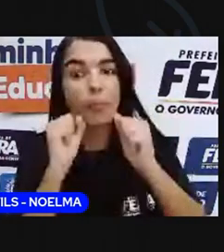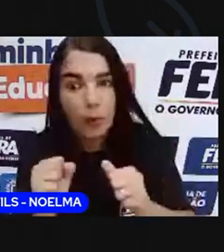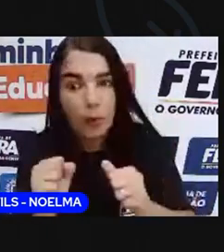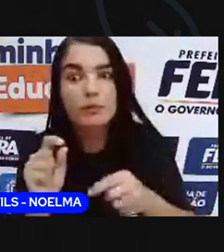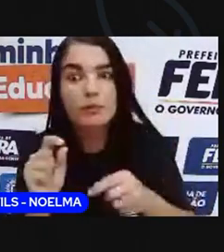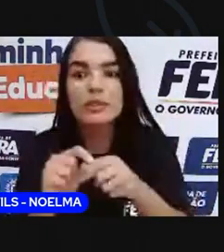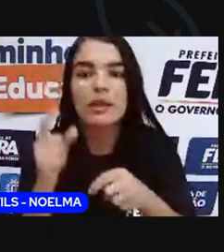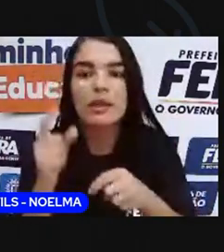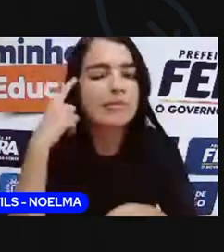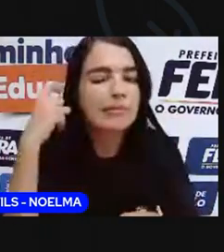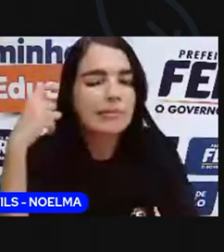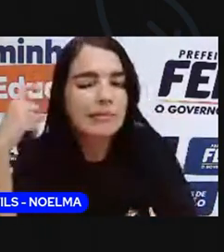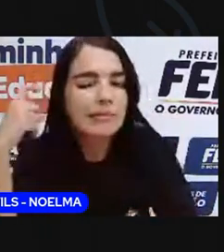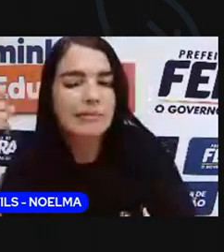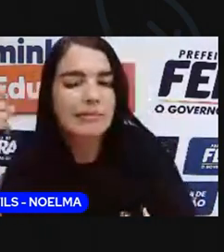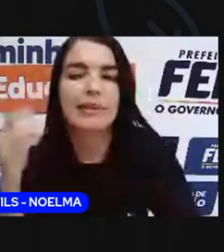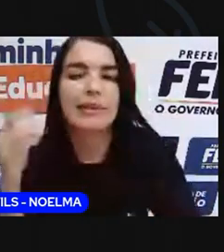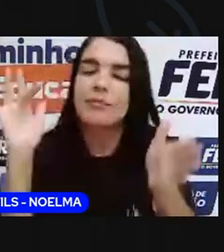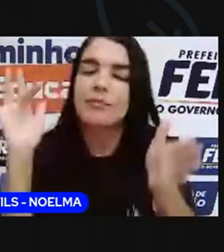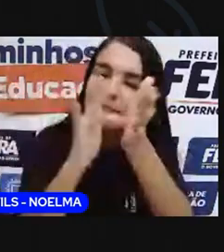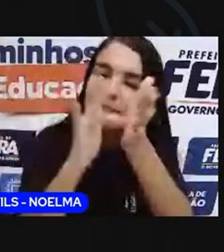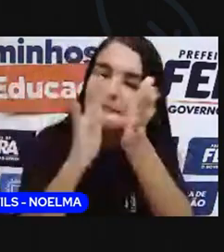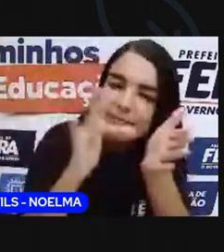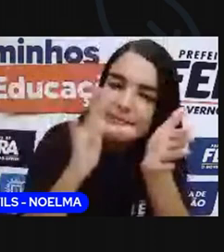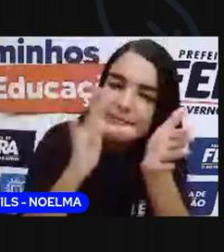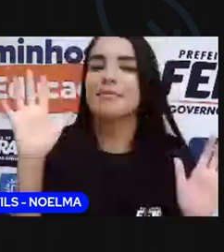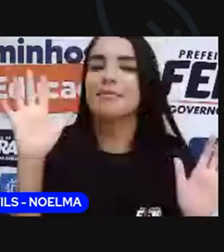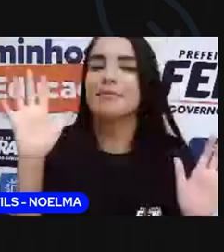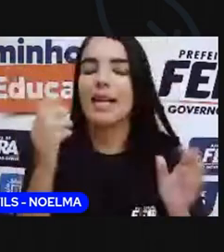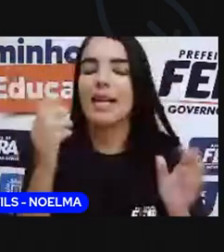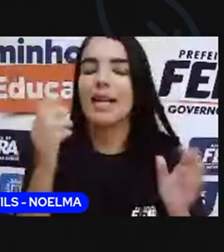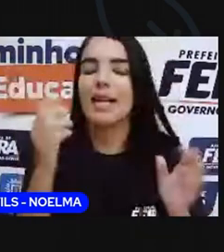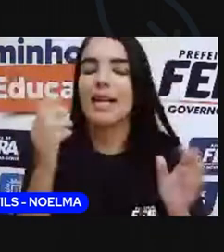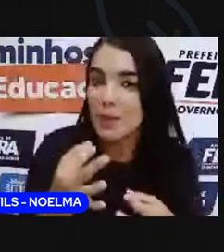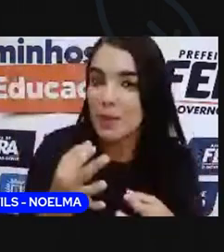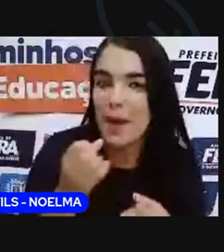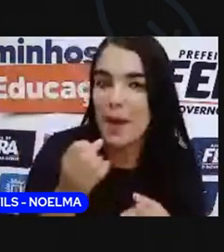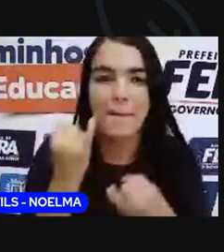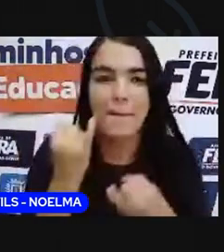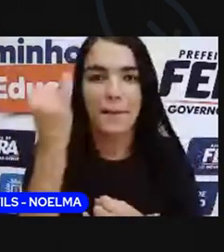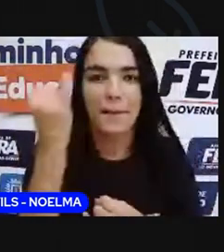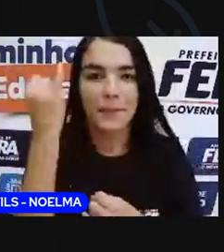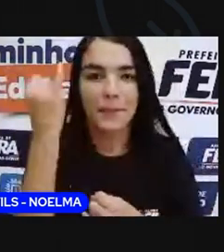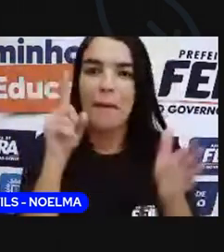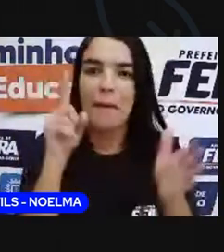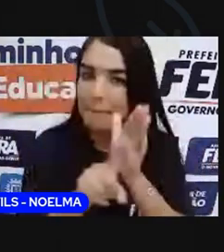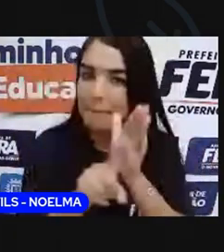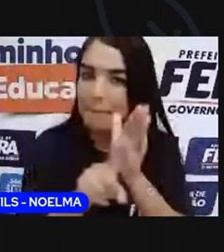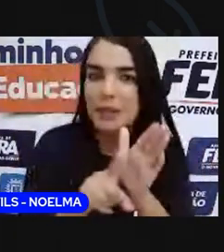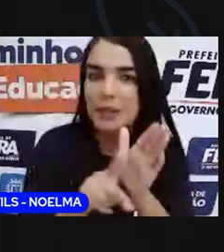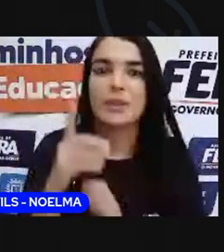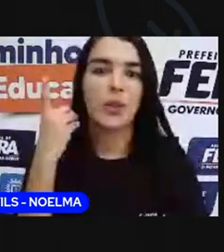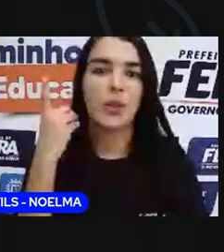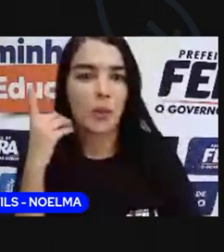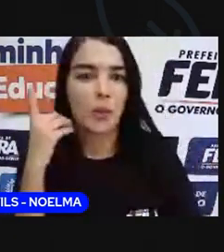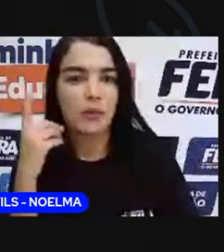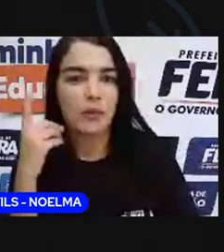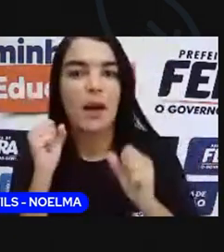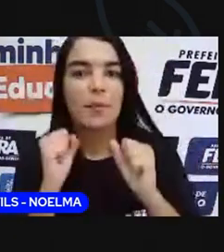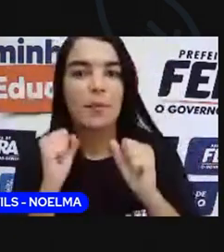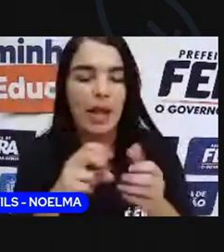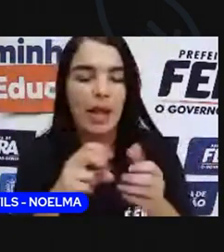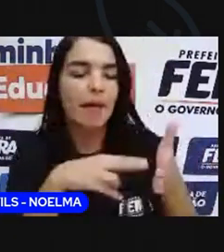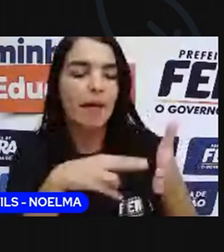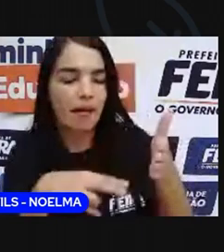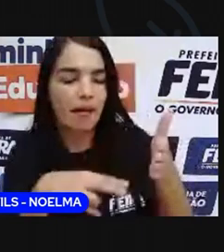tá? Ative o sininho, deixe seu like, deixe sua opinião. Deixe seus questionamentos, suas dúvidas lá. A sempre está